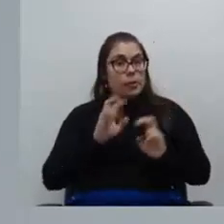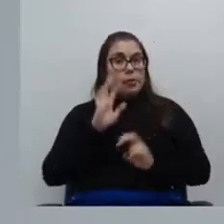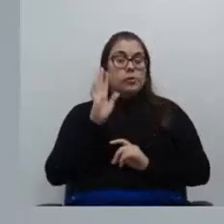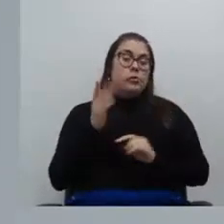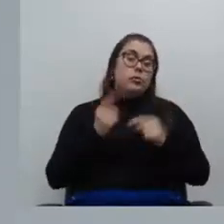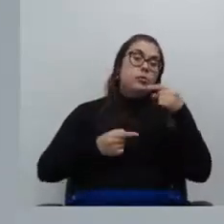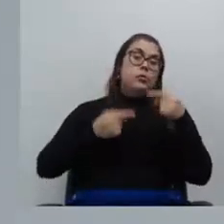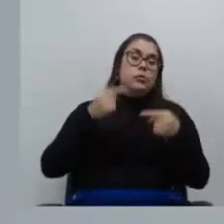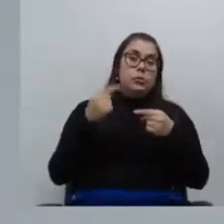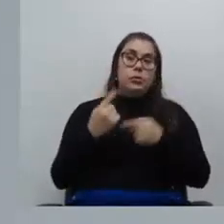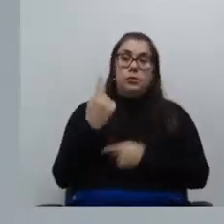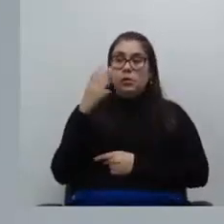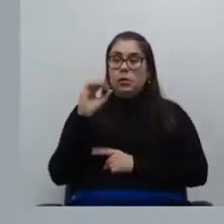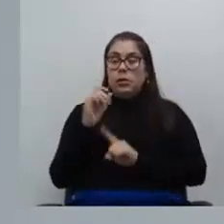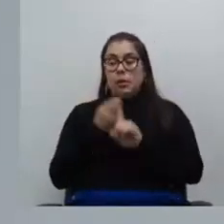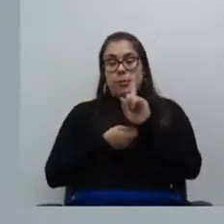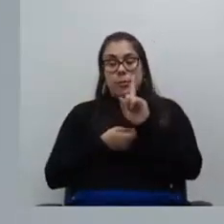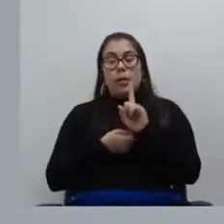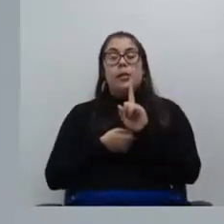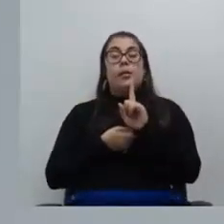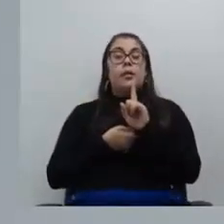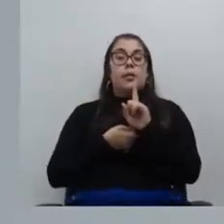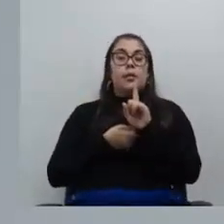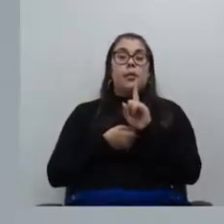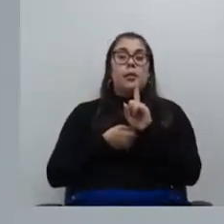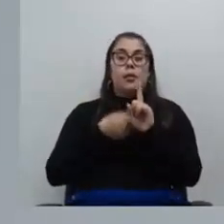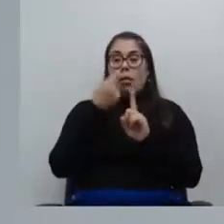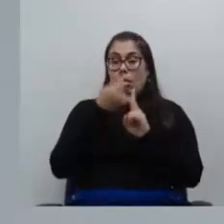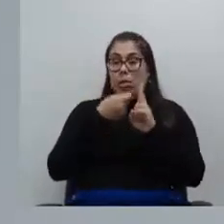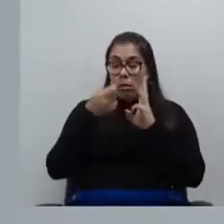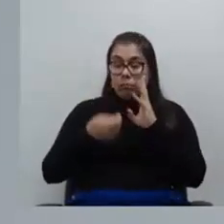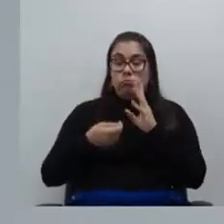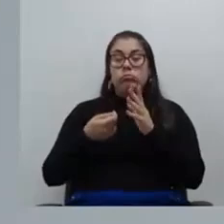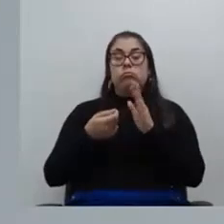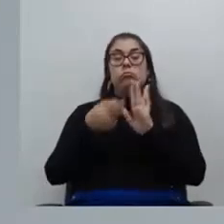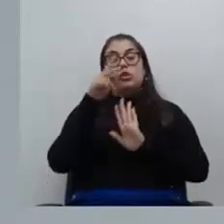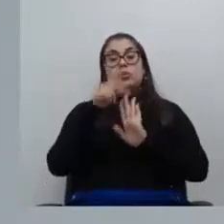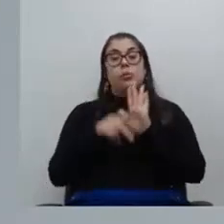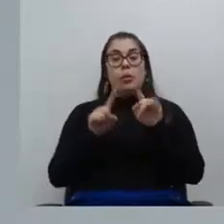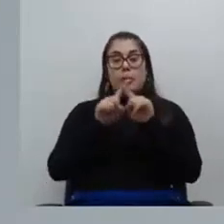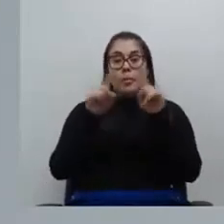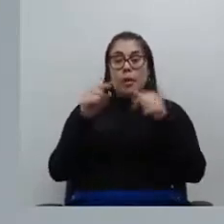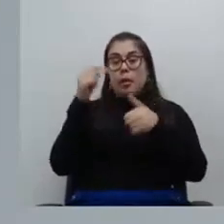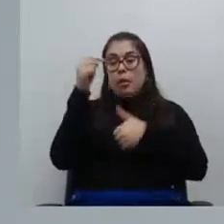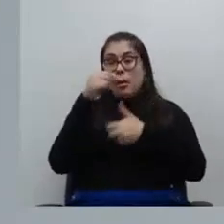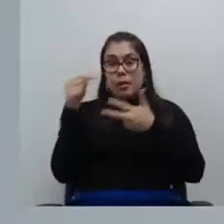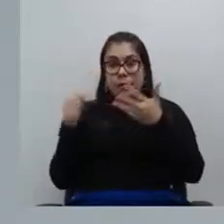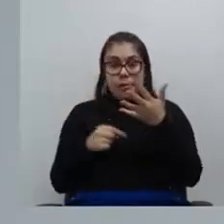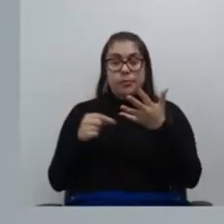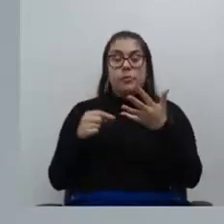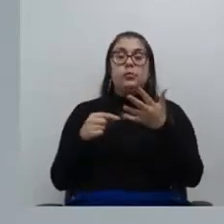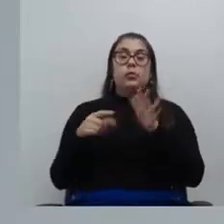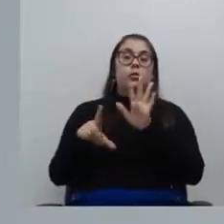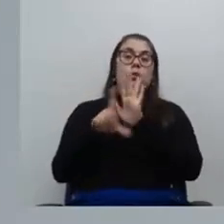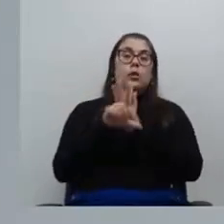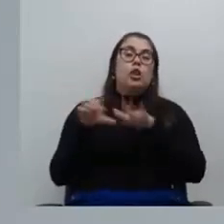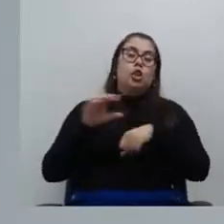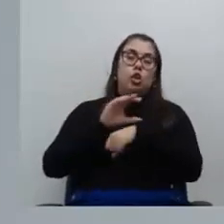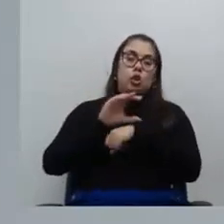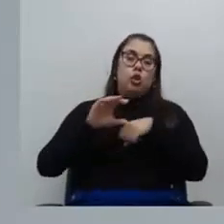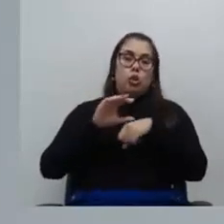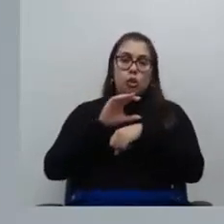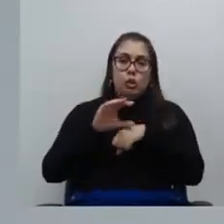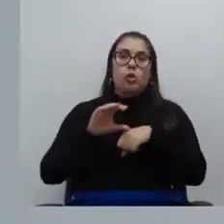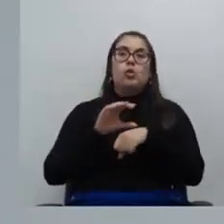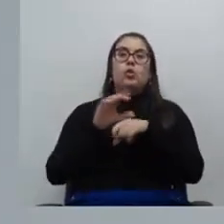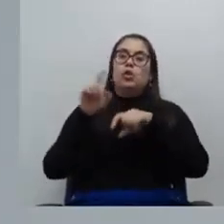discutidas nos últimos dez meses de apresentação desse plano, mas pensando justamente nos critérios que existem na nossa lei constitucional de